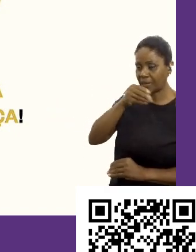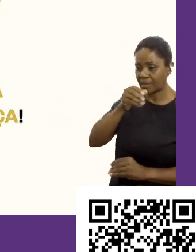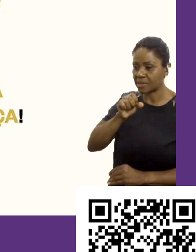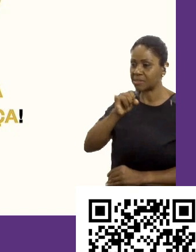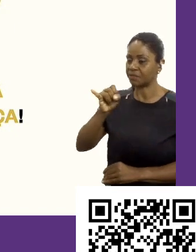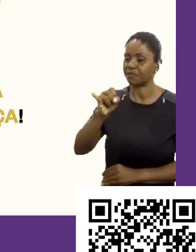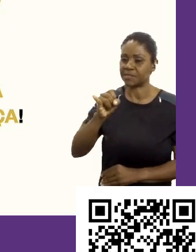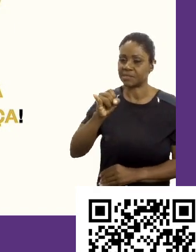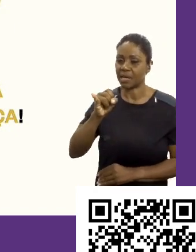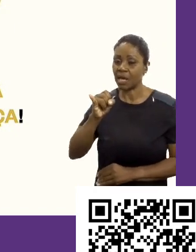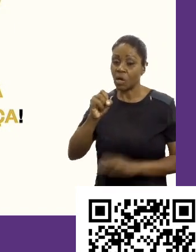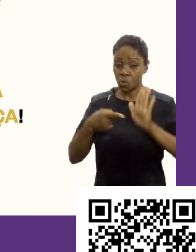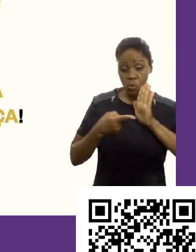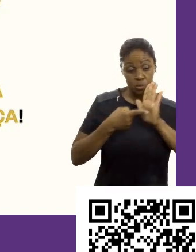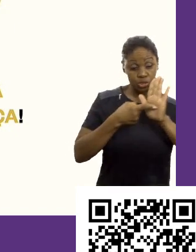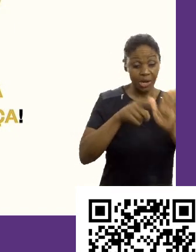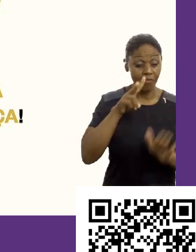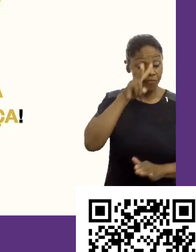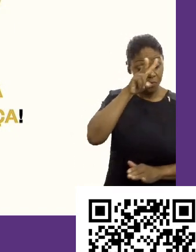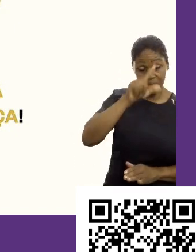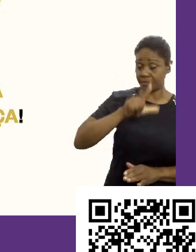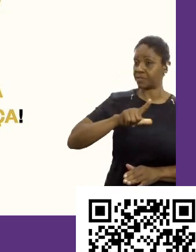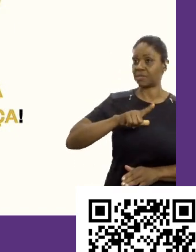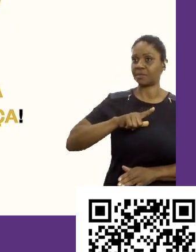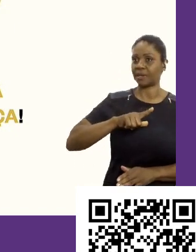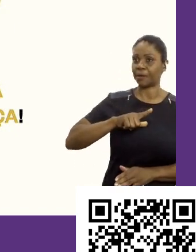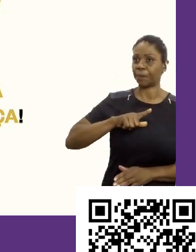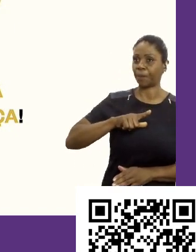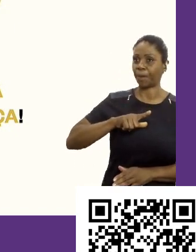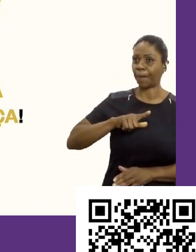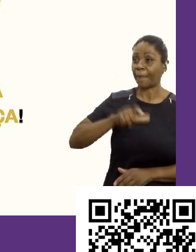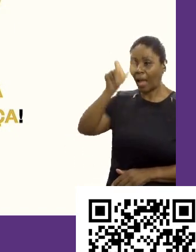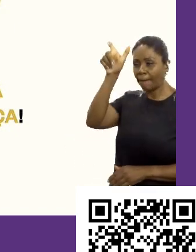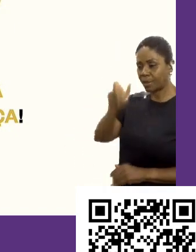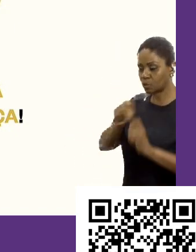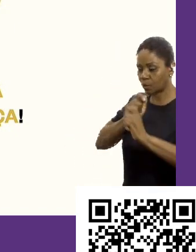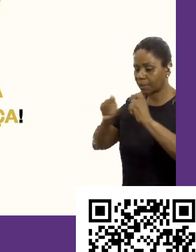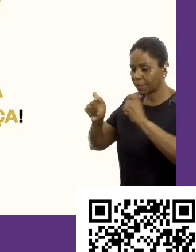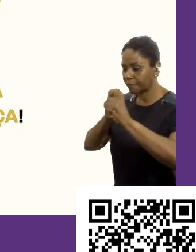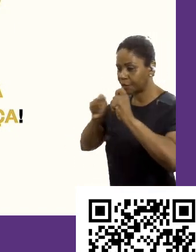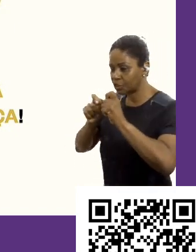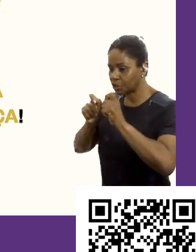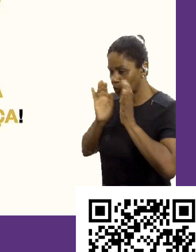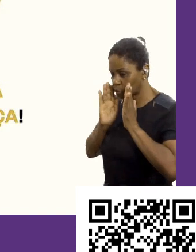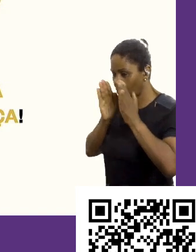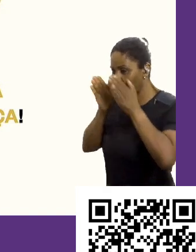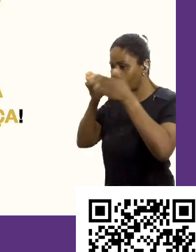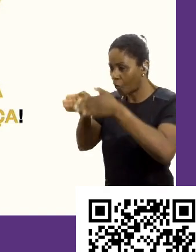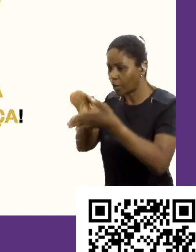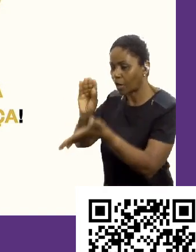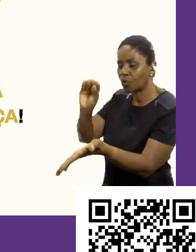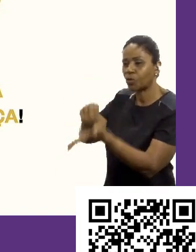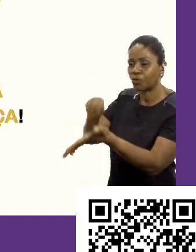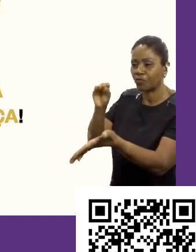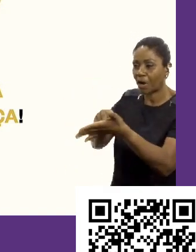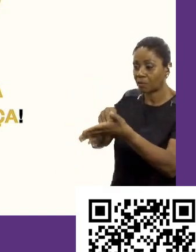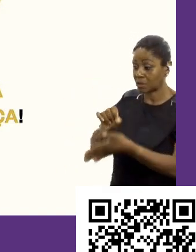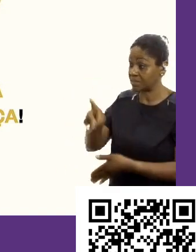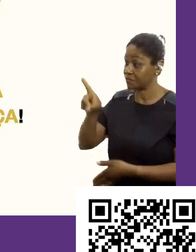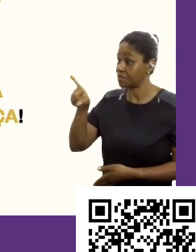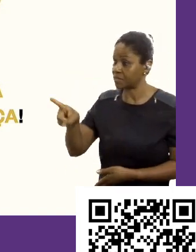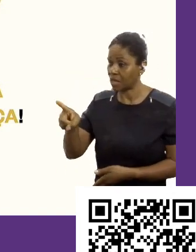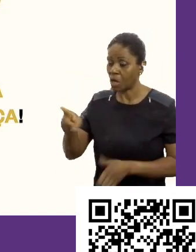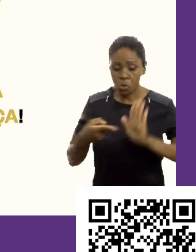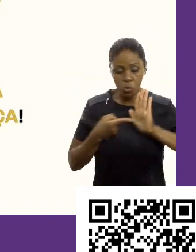convencer ele bem da sua força. O recrutador só vai focar no que te falta se você não